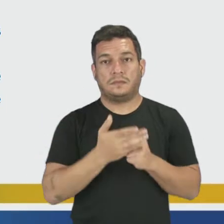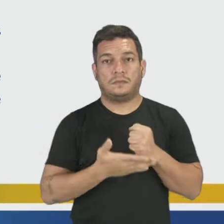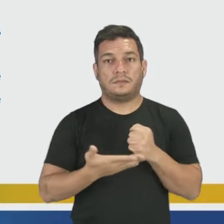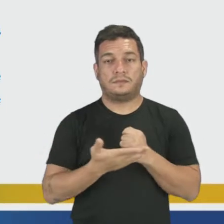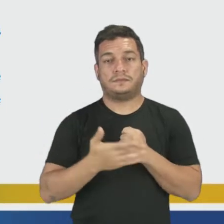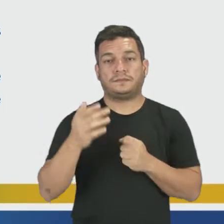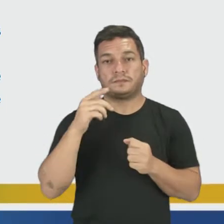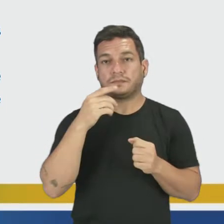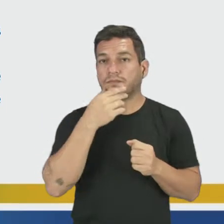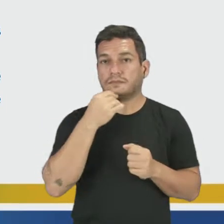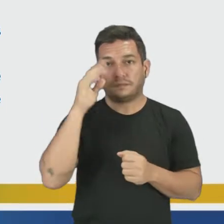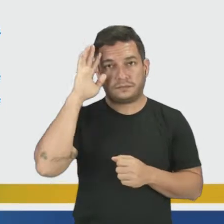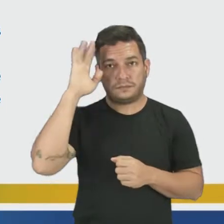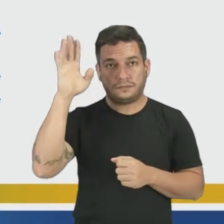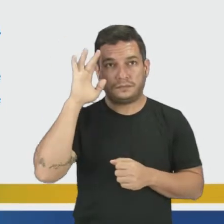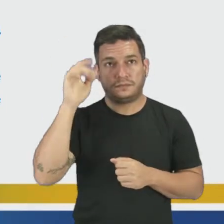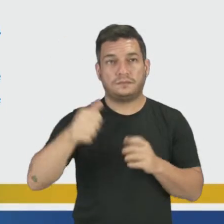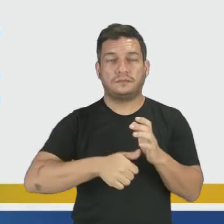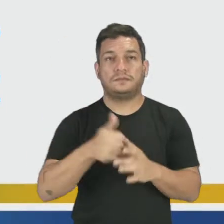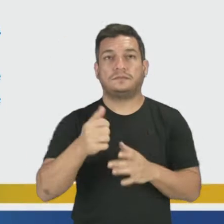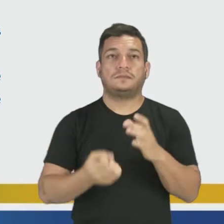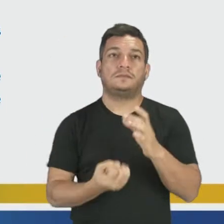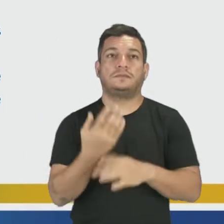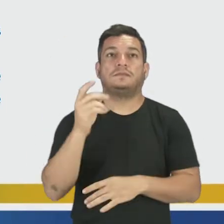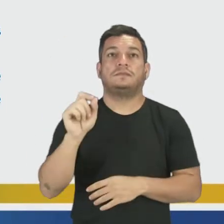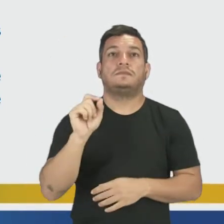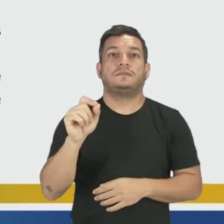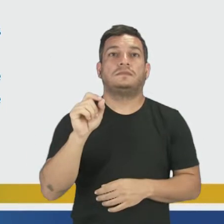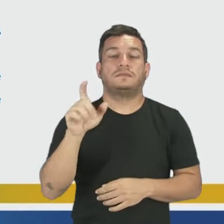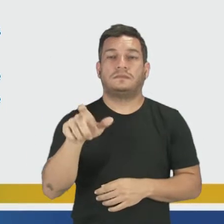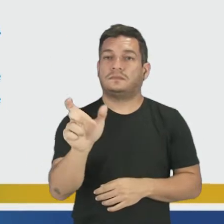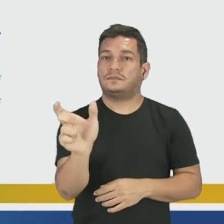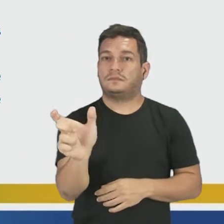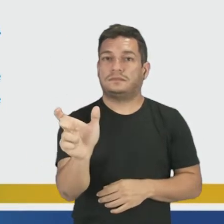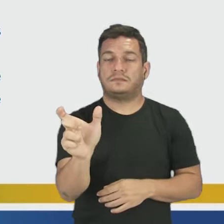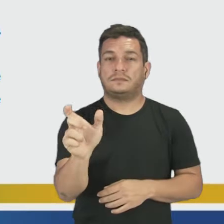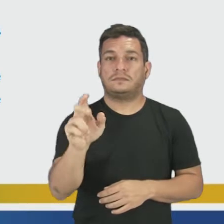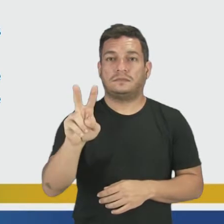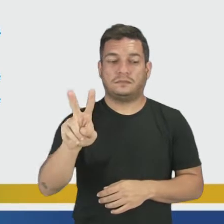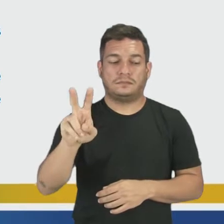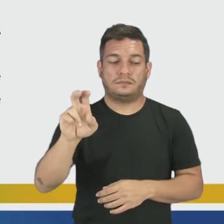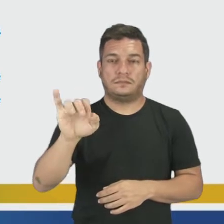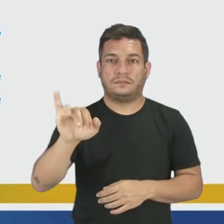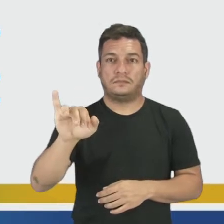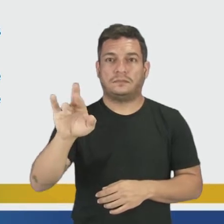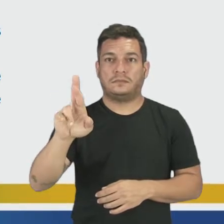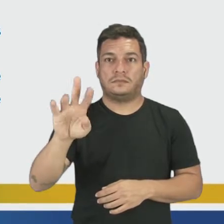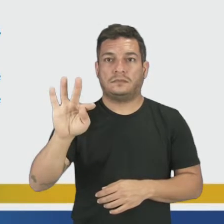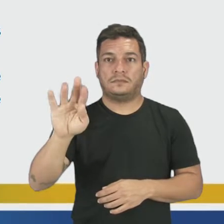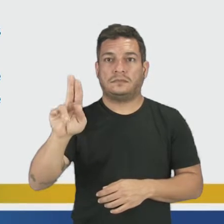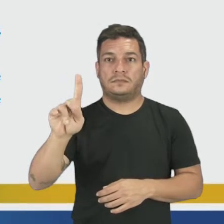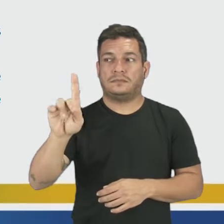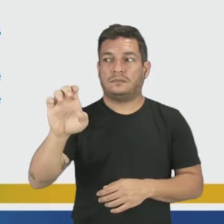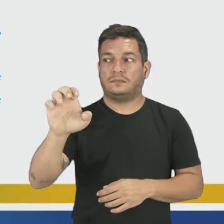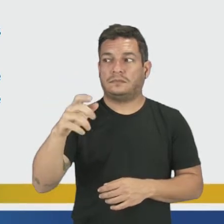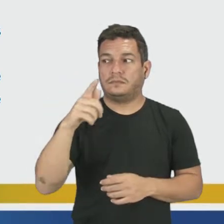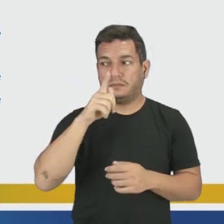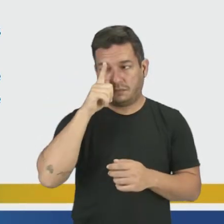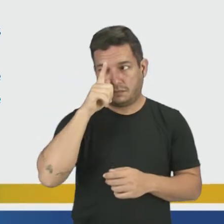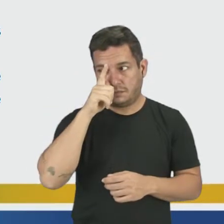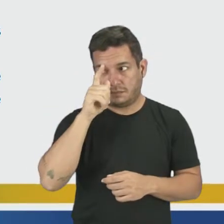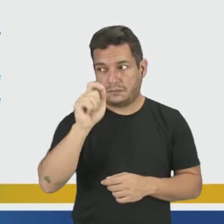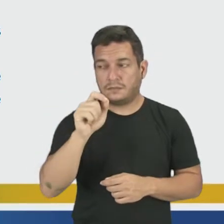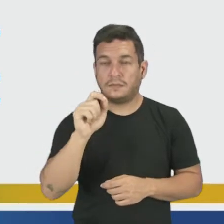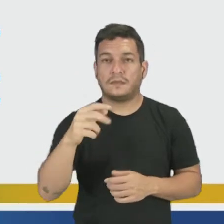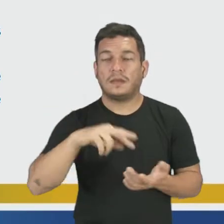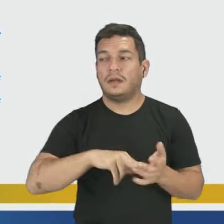A primeira, o nome da origem, que significa dessa palavra virtude, vem do grego arete, que